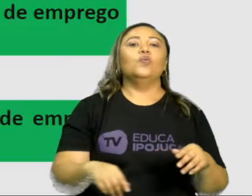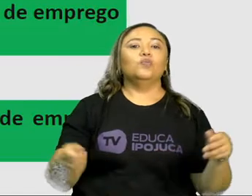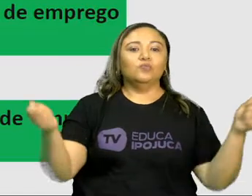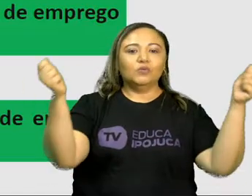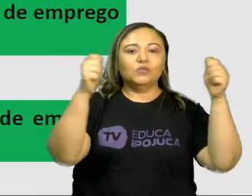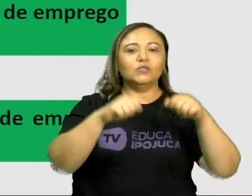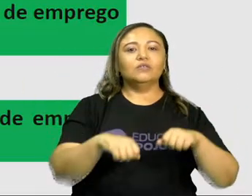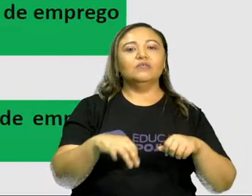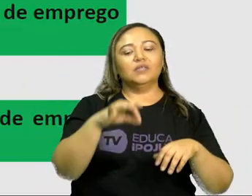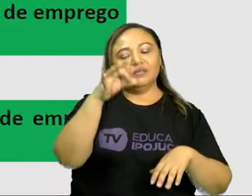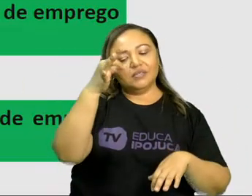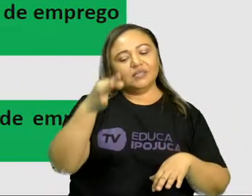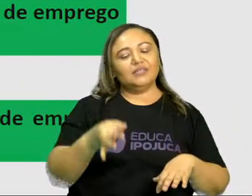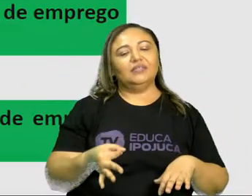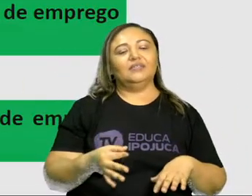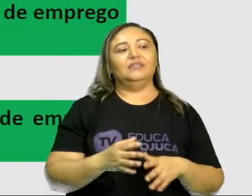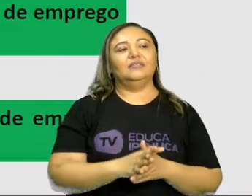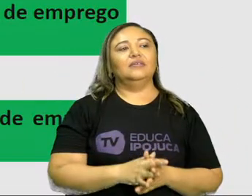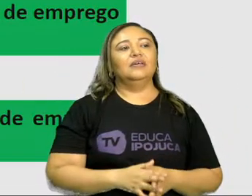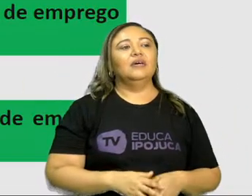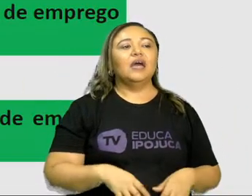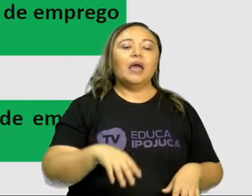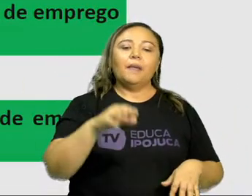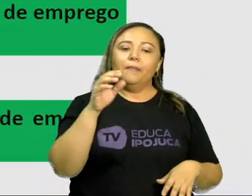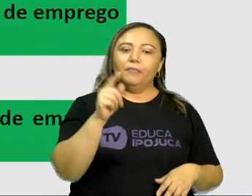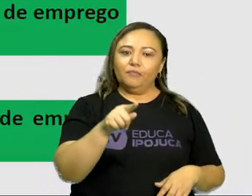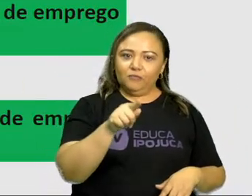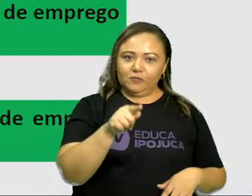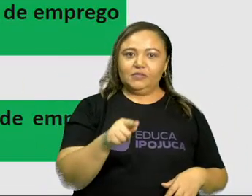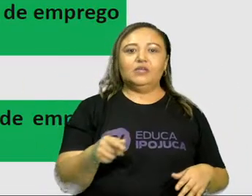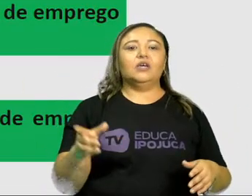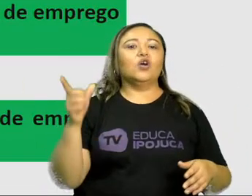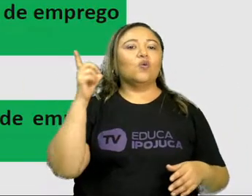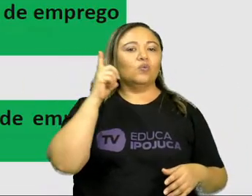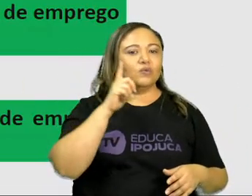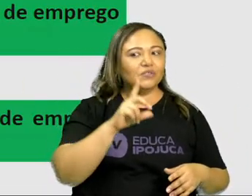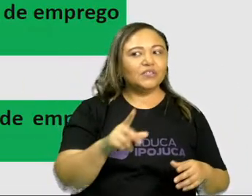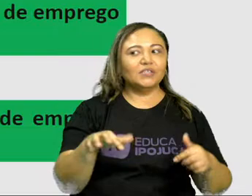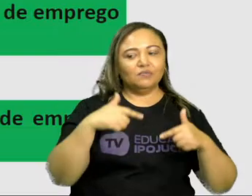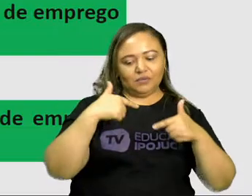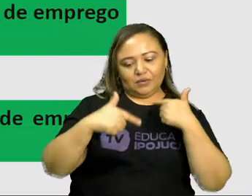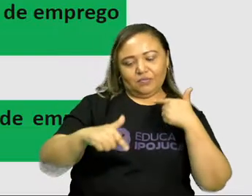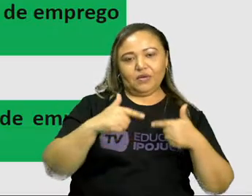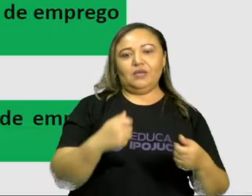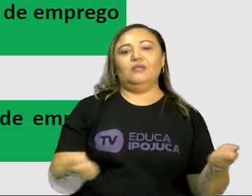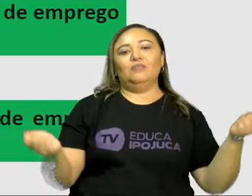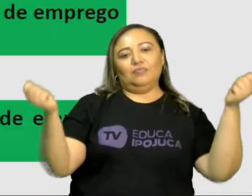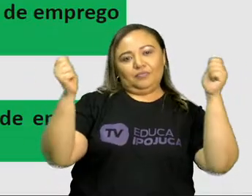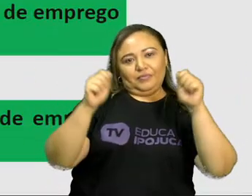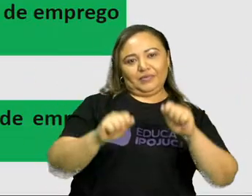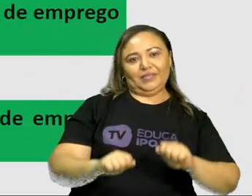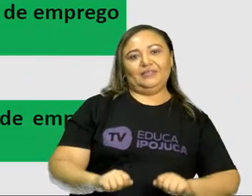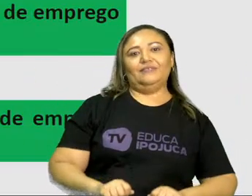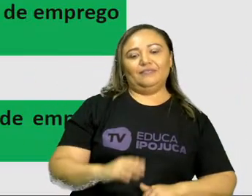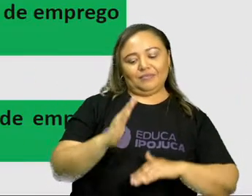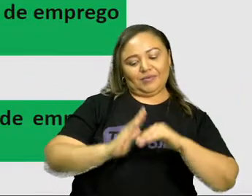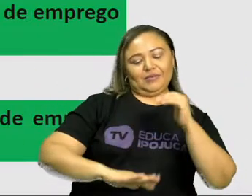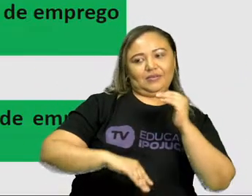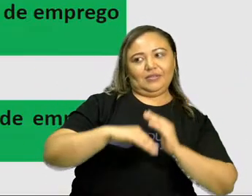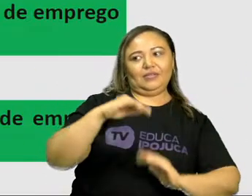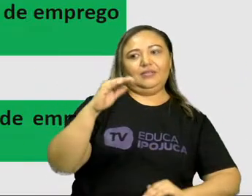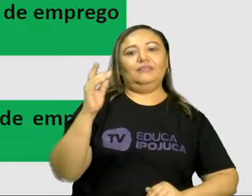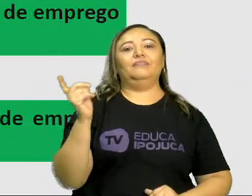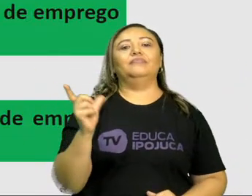a outra vai ser certeza. É possível que você consiga a vaga de emprego por ter experiência. É